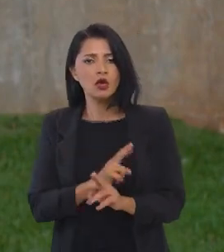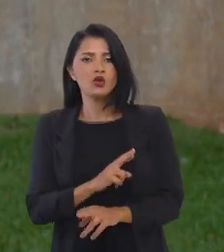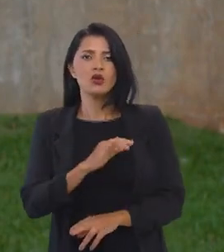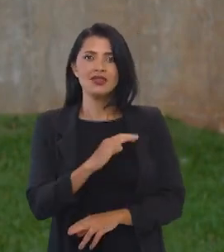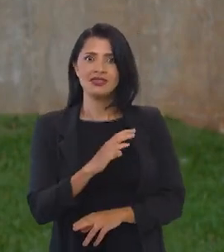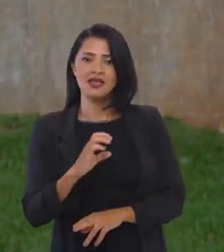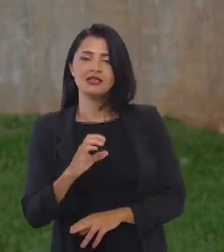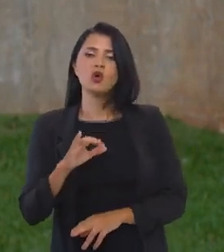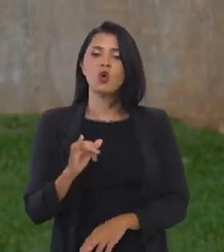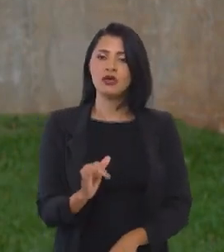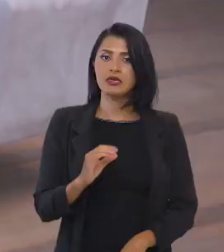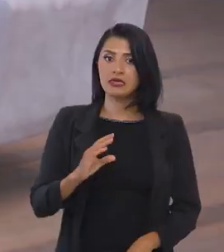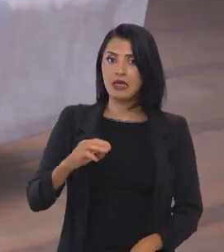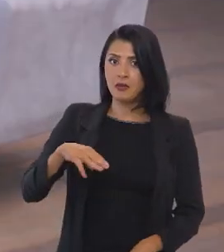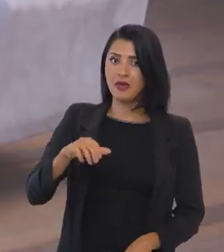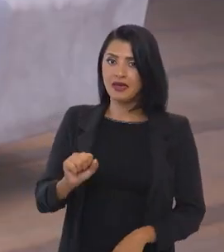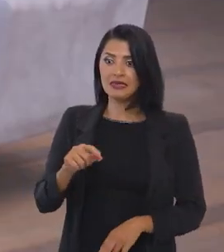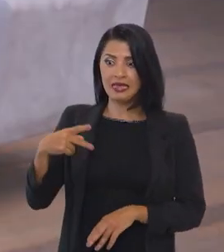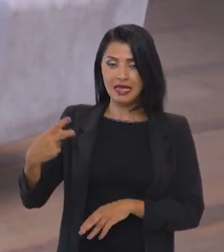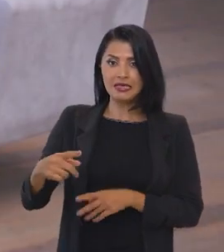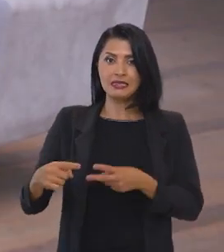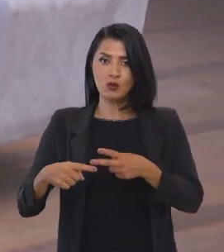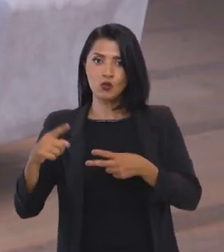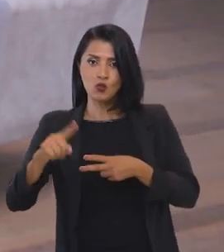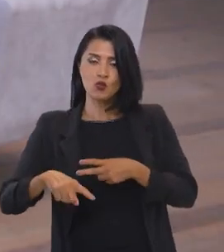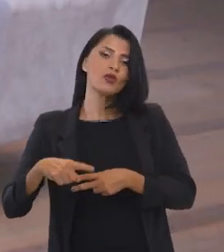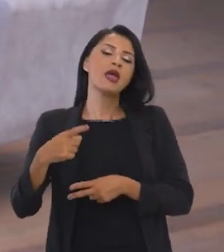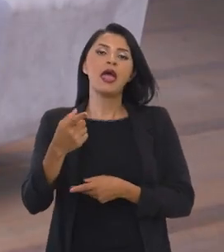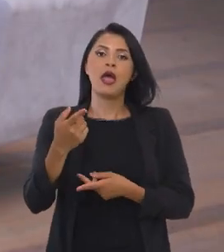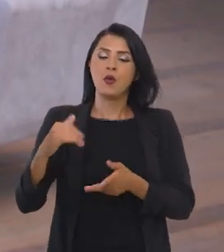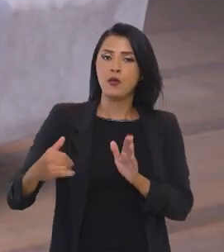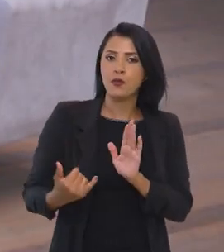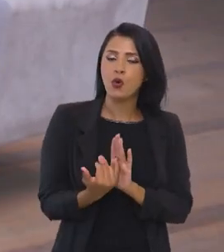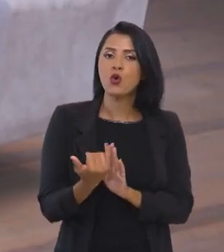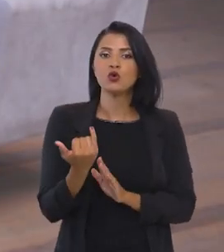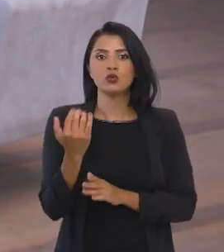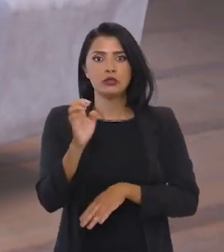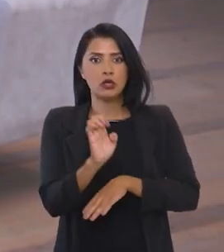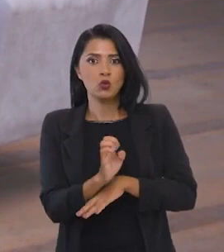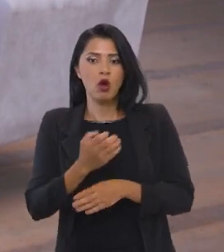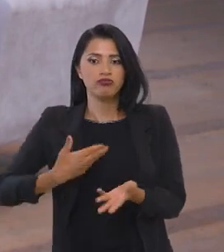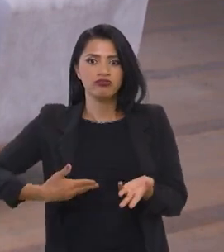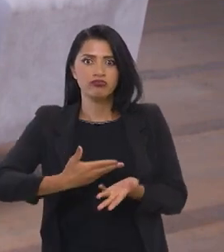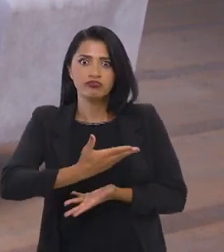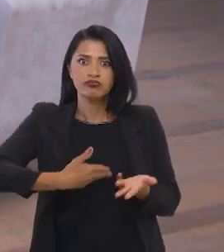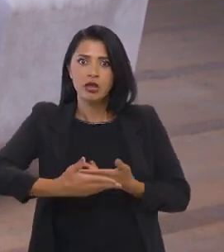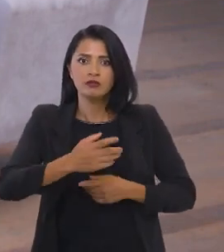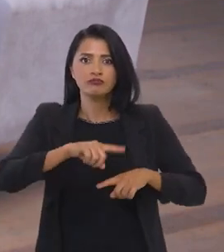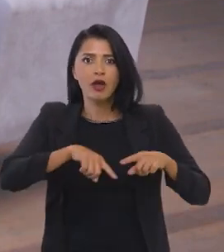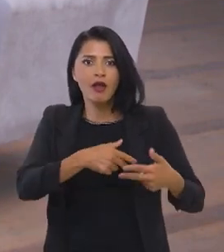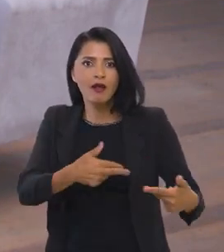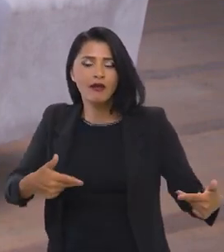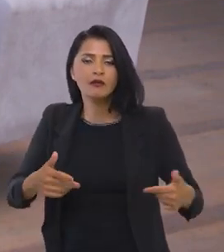relação, por exemplo, do ISS com o ICMS, que é o Imposto Estadual sobre Mercadorias, Circulação de Mercadorias.